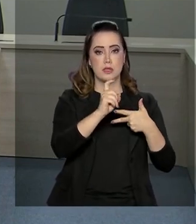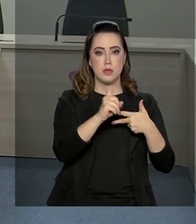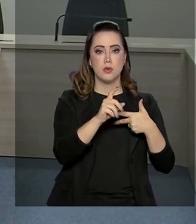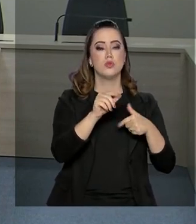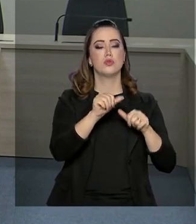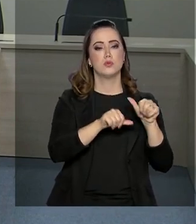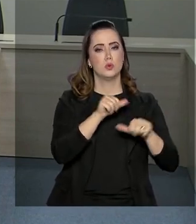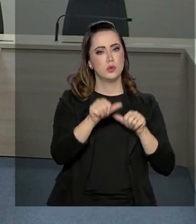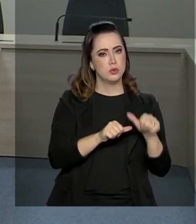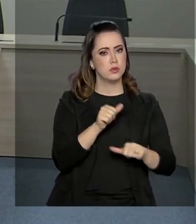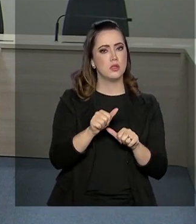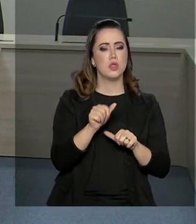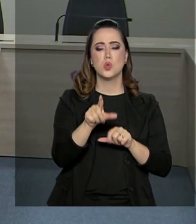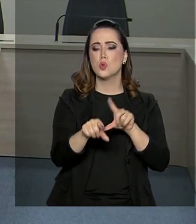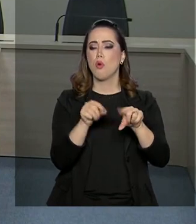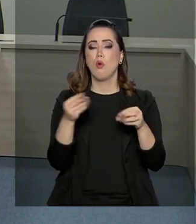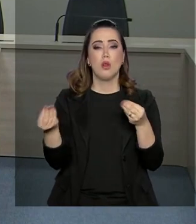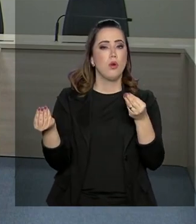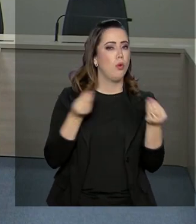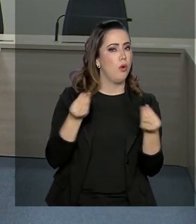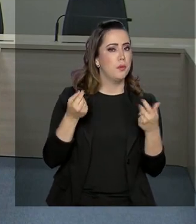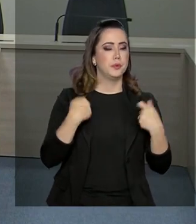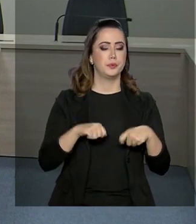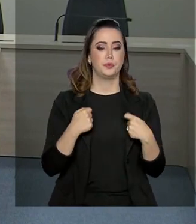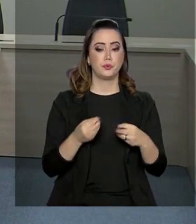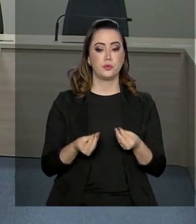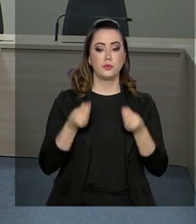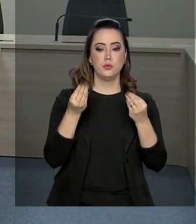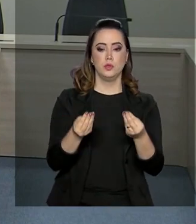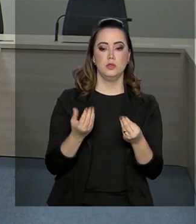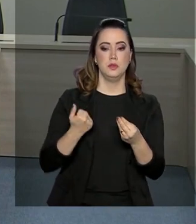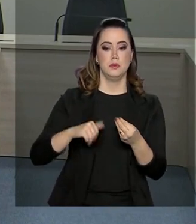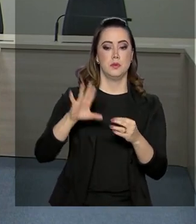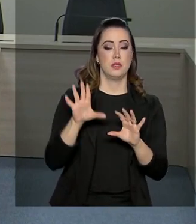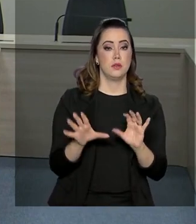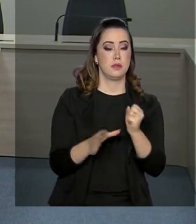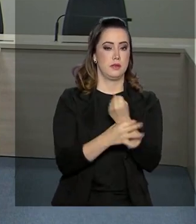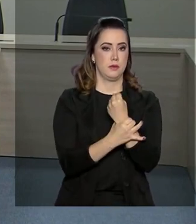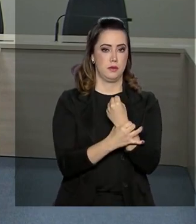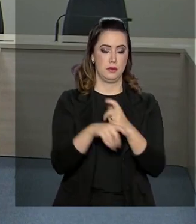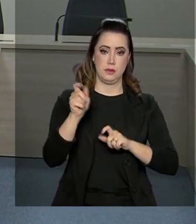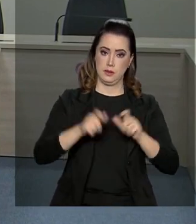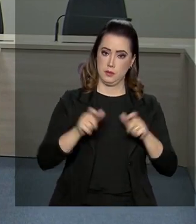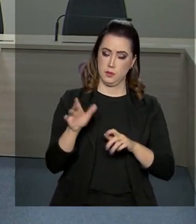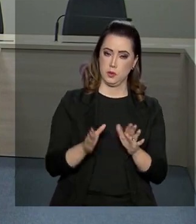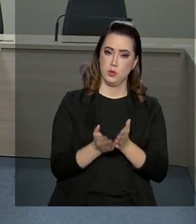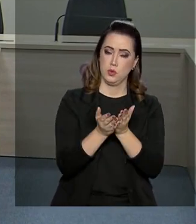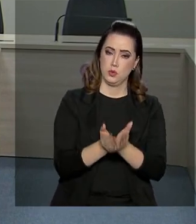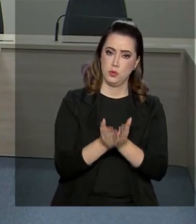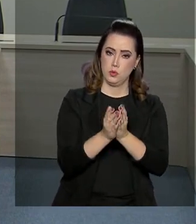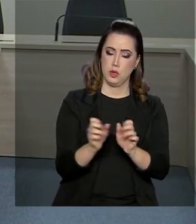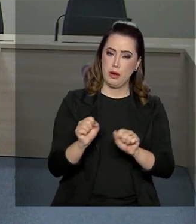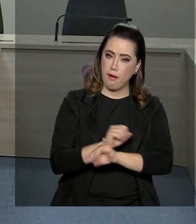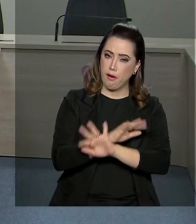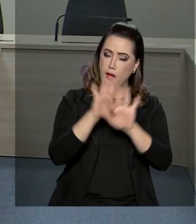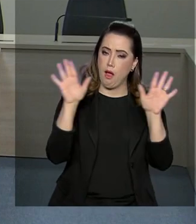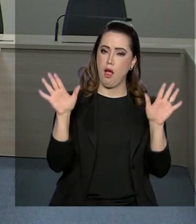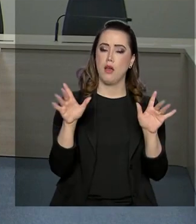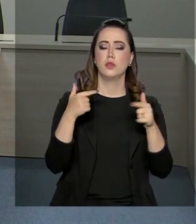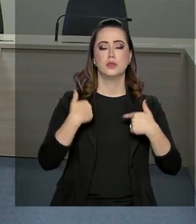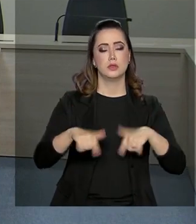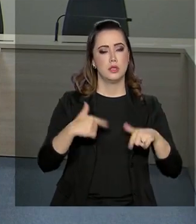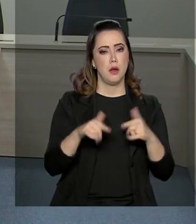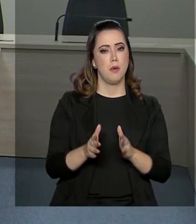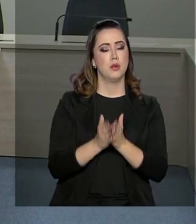essa tarefa, faça essa delimitação. Isso para dar maior segurança à comunidade portuária, tornando claros os limites de competência do